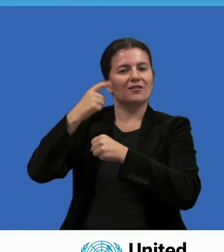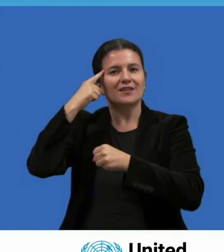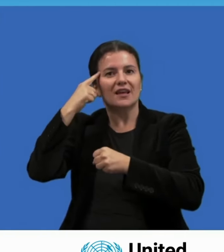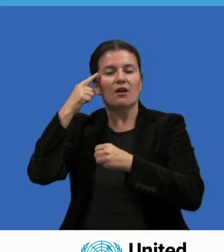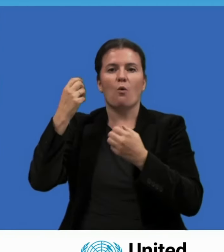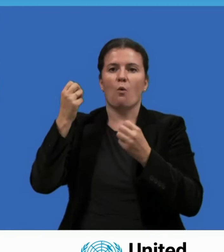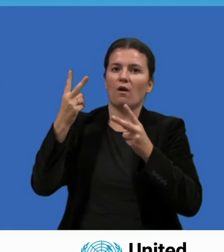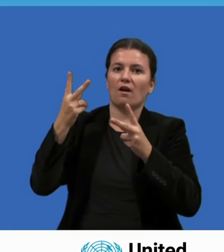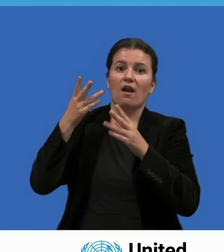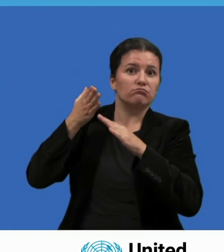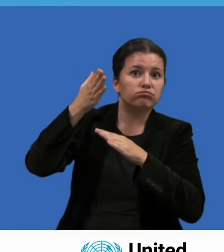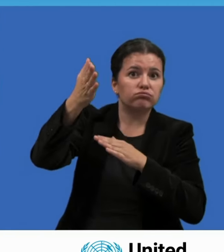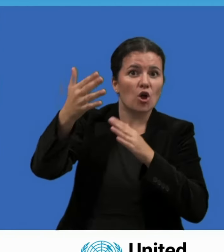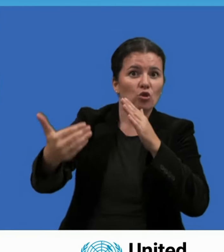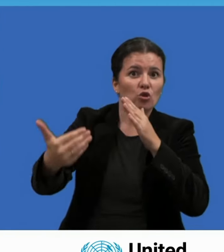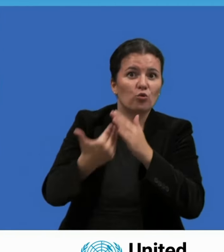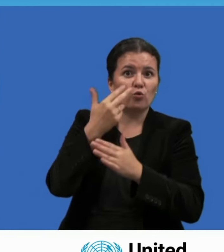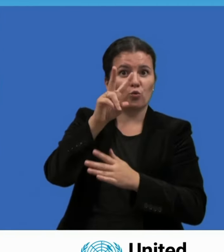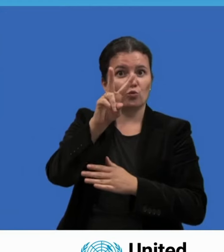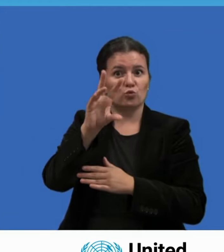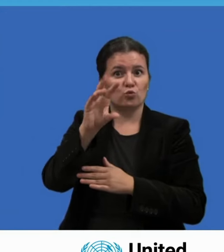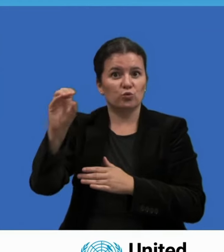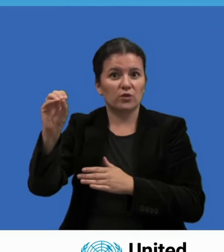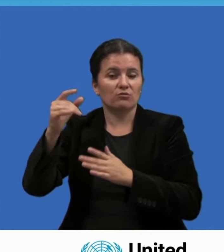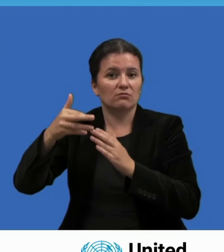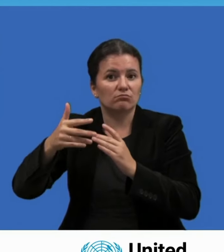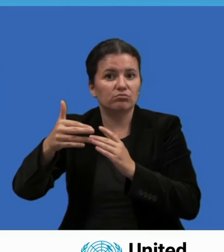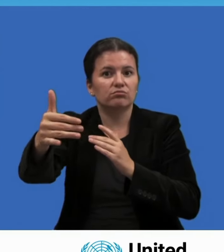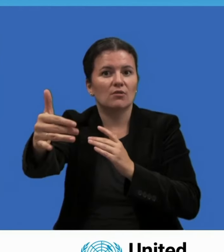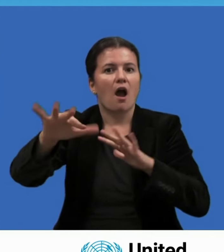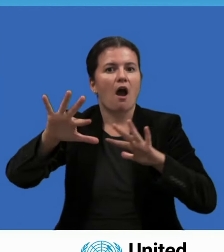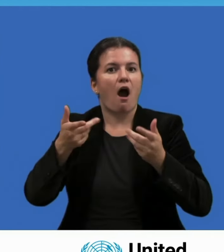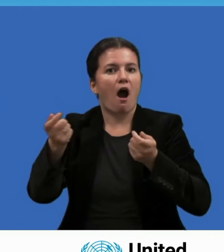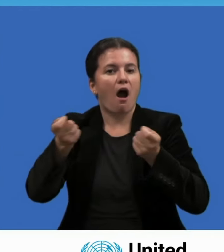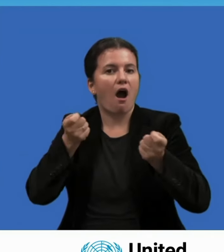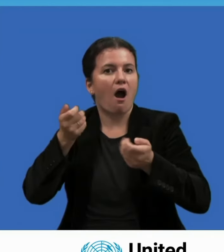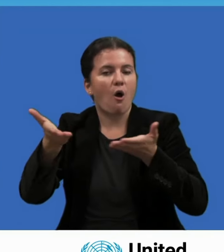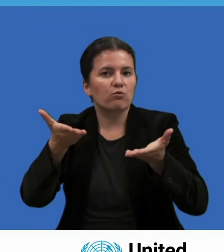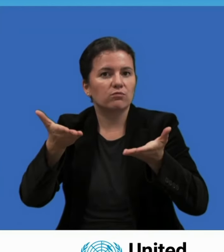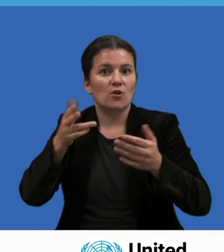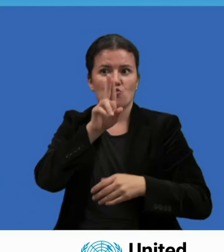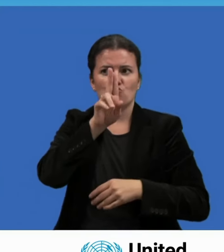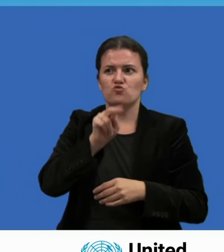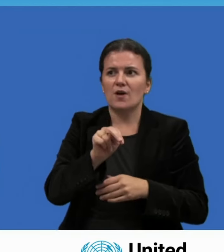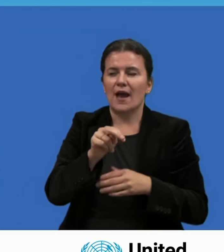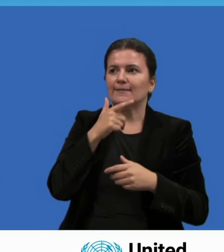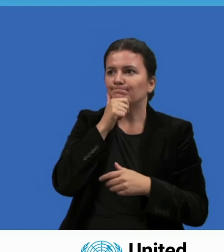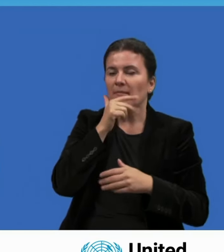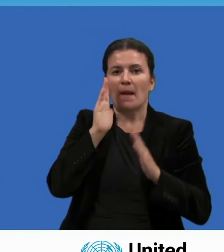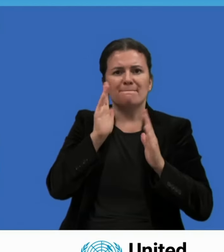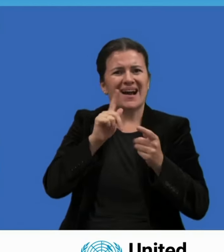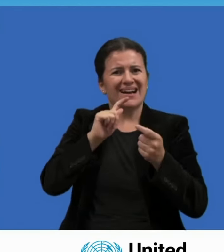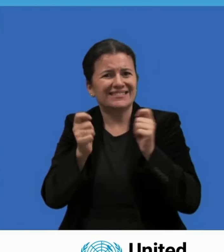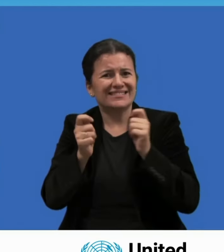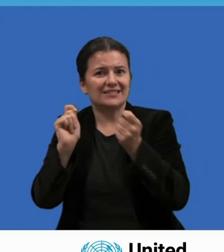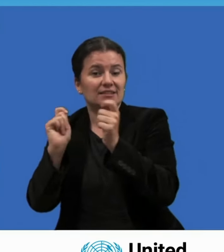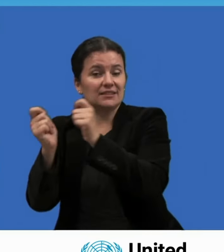nesta tribuna a necessidade de reformas para que a ONU pudesse cumprir seu papel histórico.